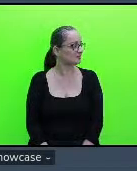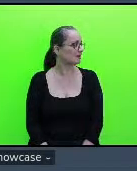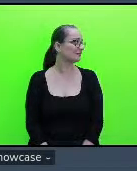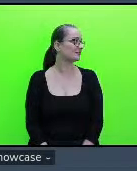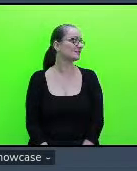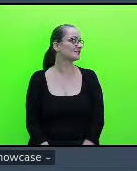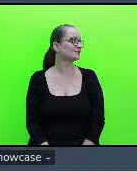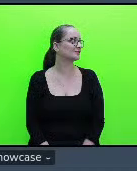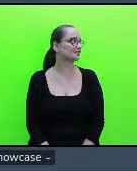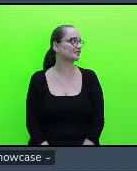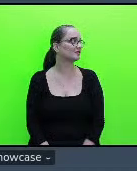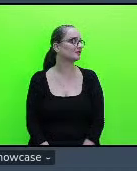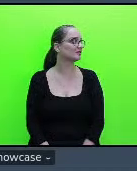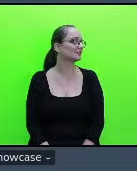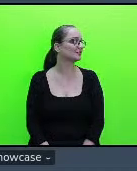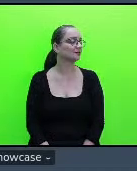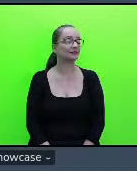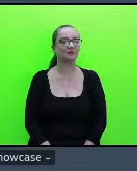Obrigada.